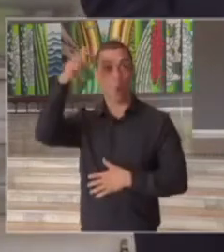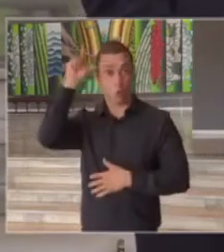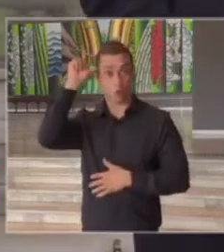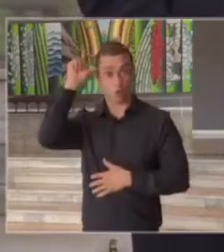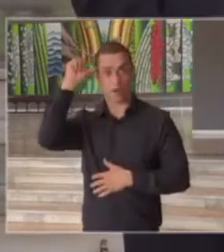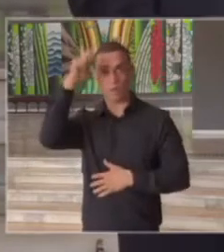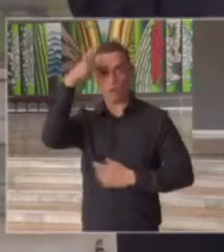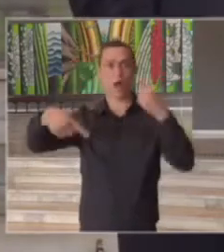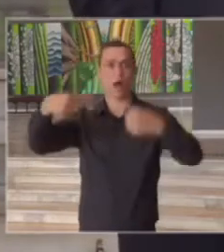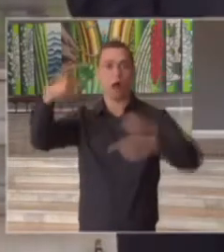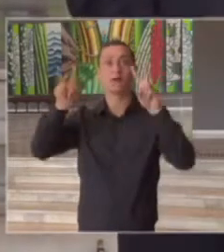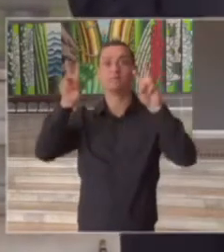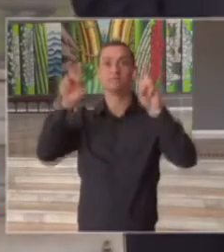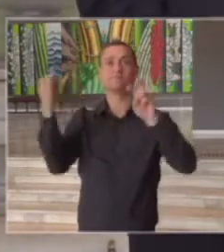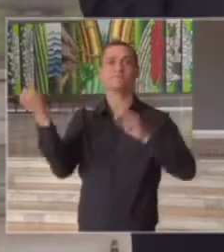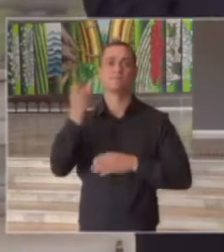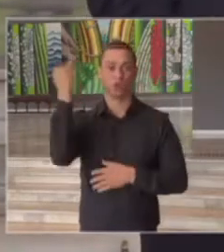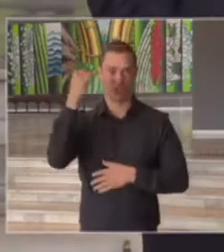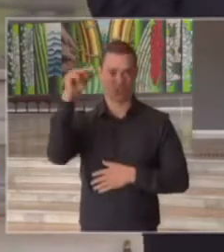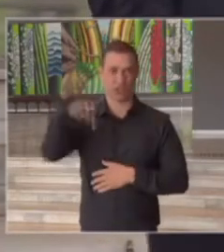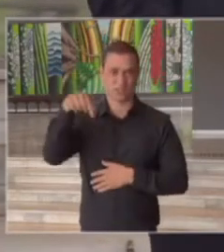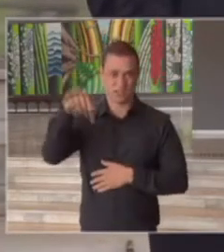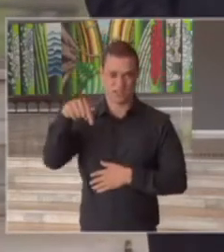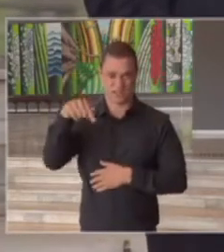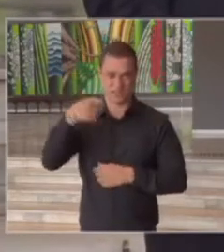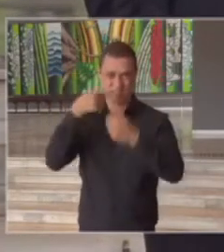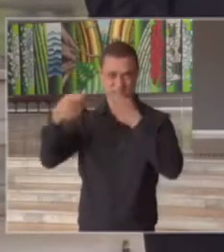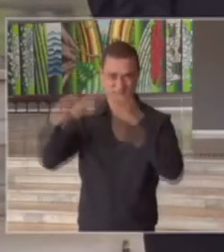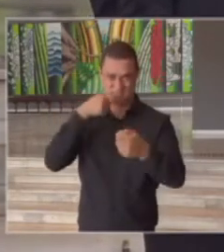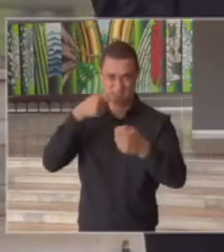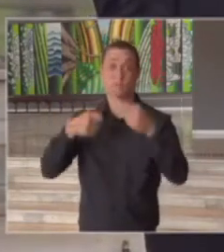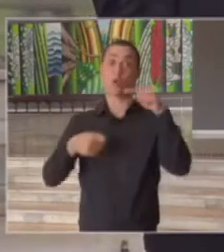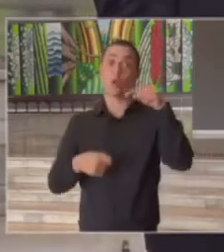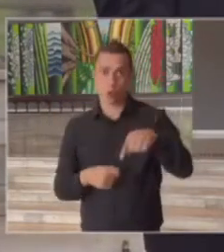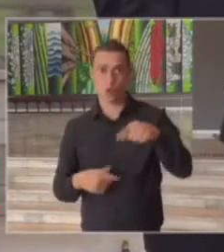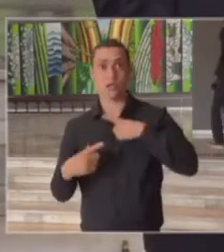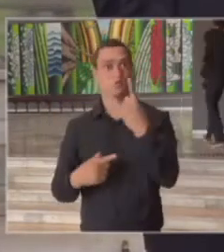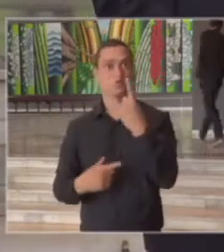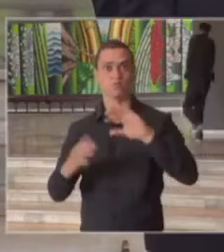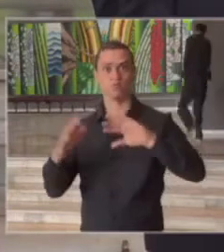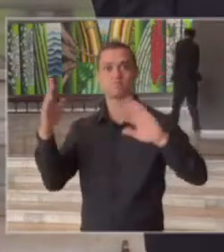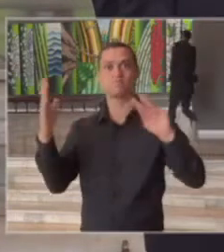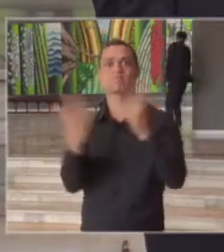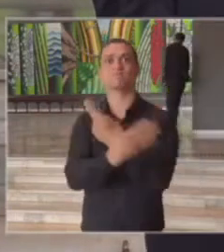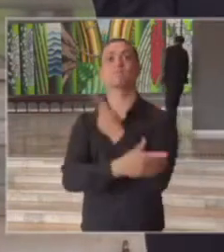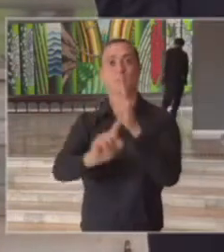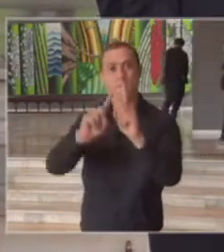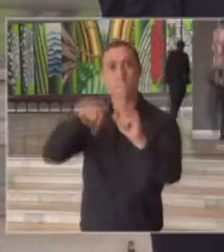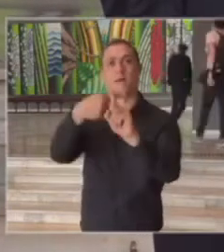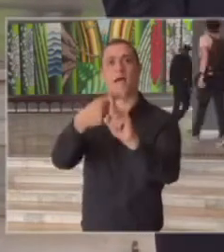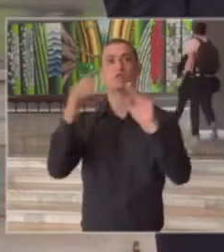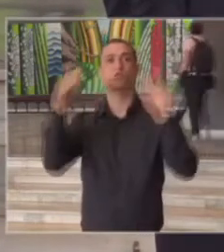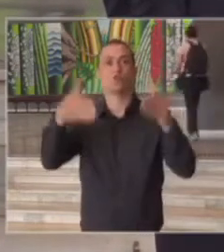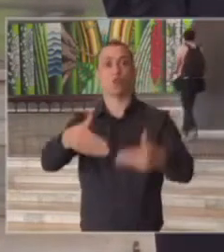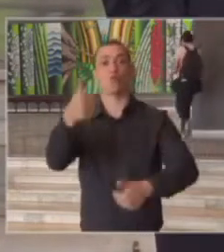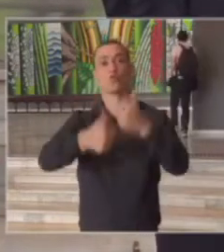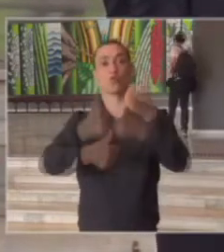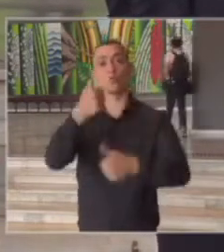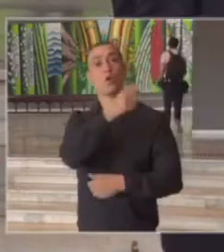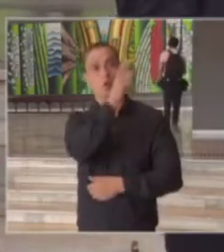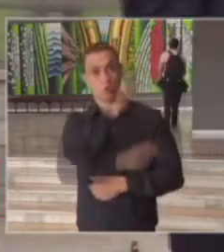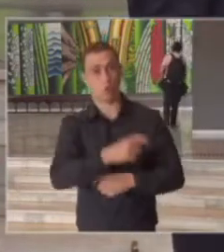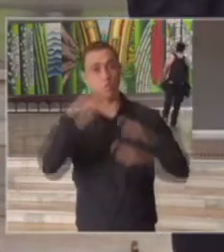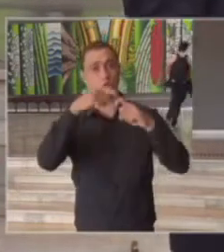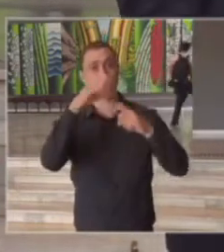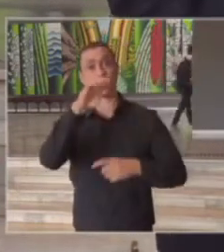dos temas importantes aqui da nossa coletiva hoje temos um fato adicional que será relatado